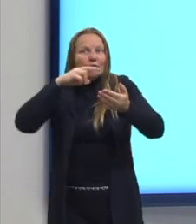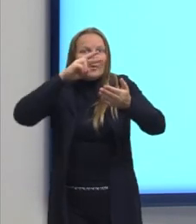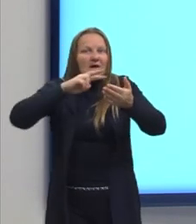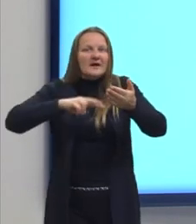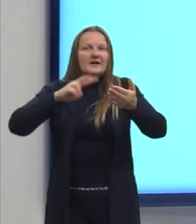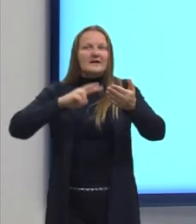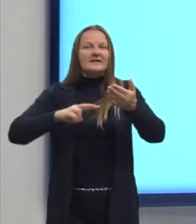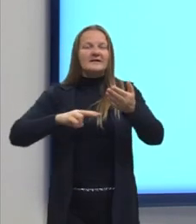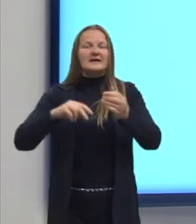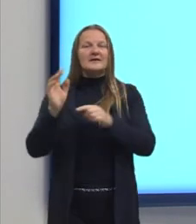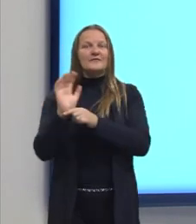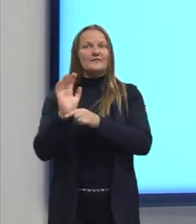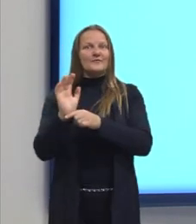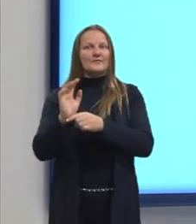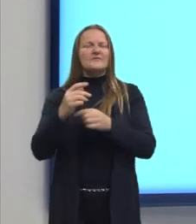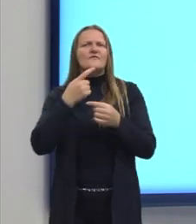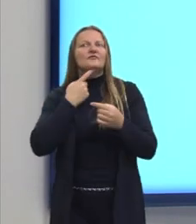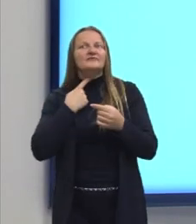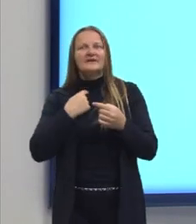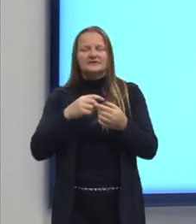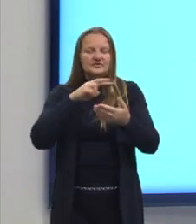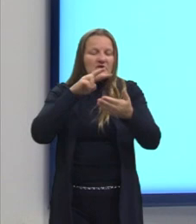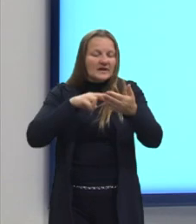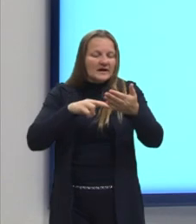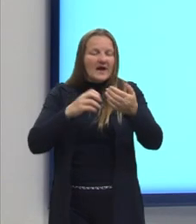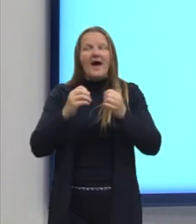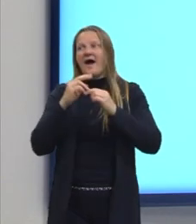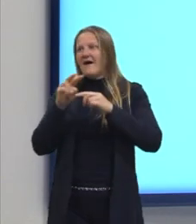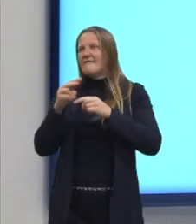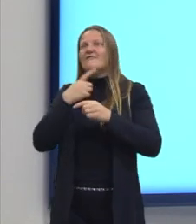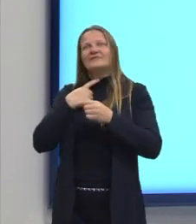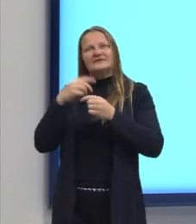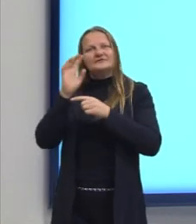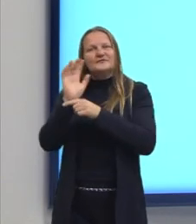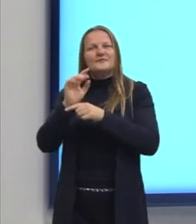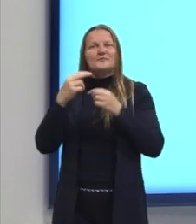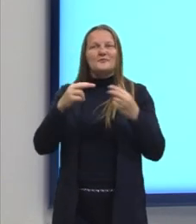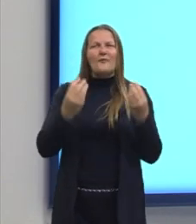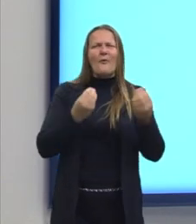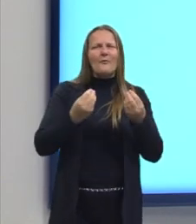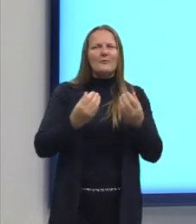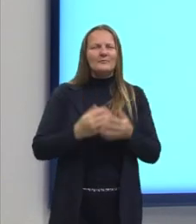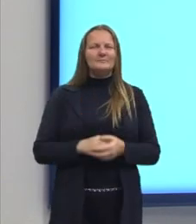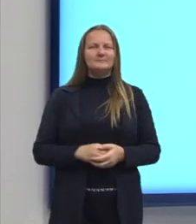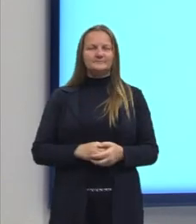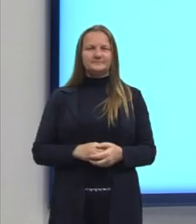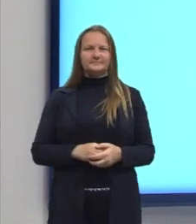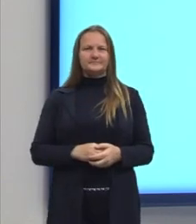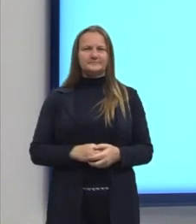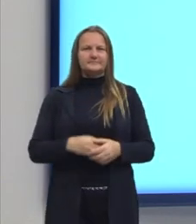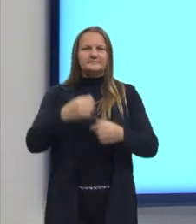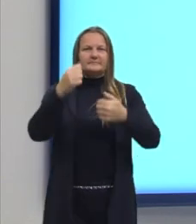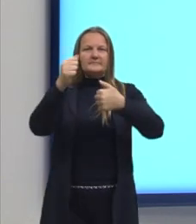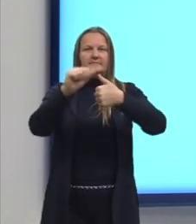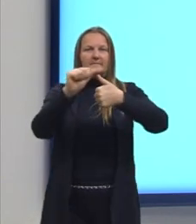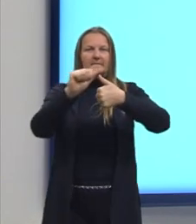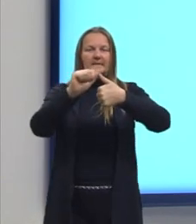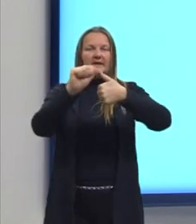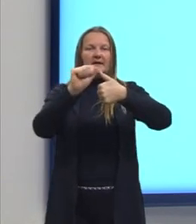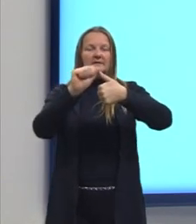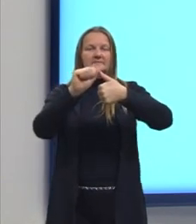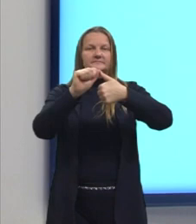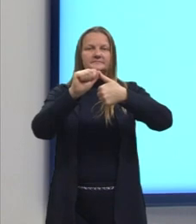filme? Isso aí é a nossa questão, é o que nos pede o enunciado. A letra A nos diz,